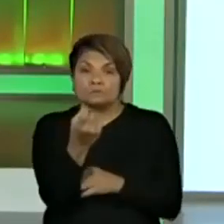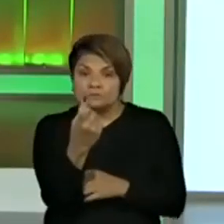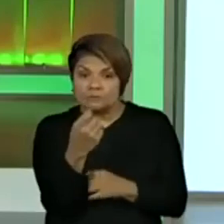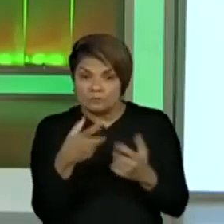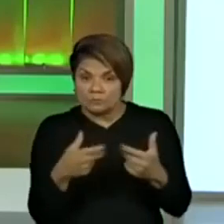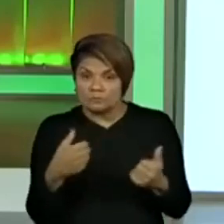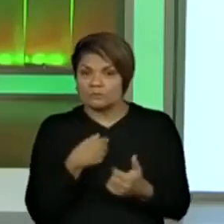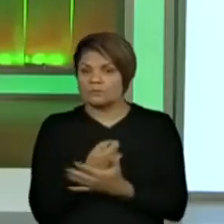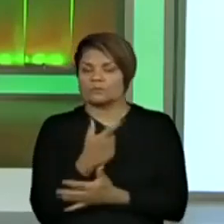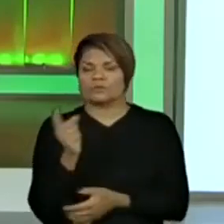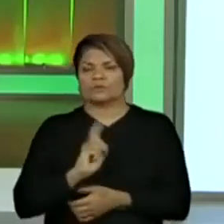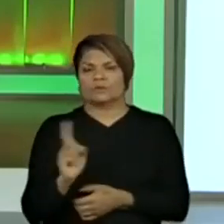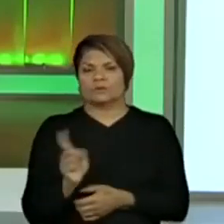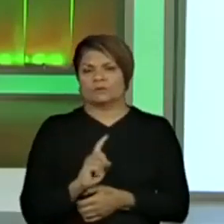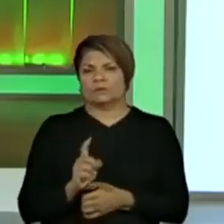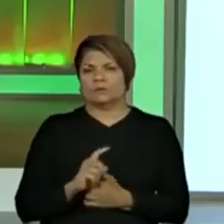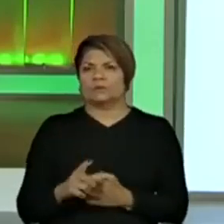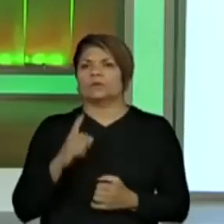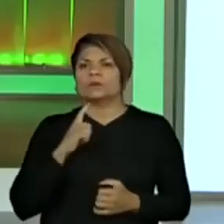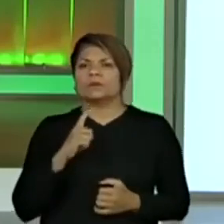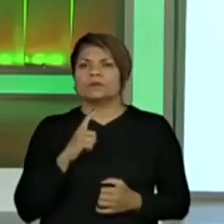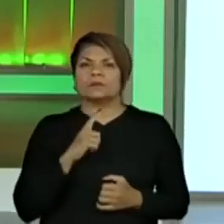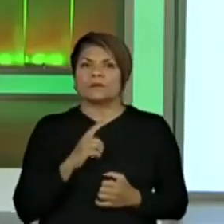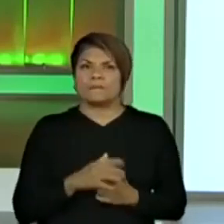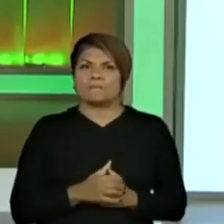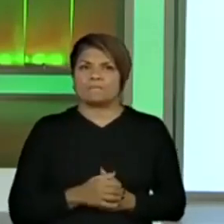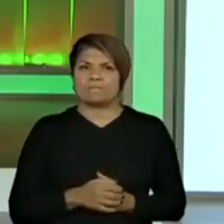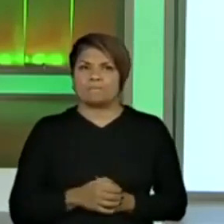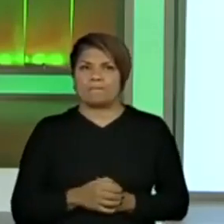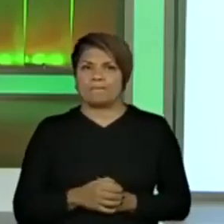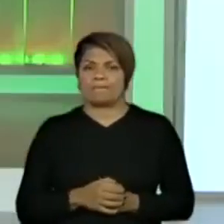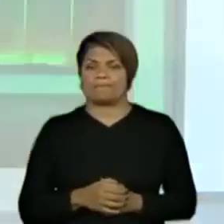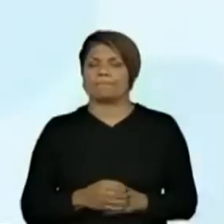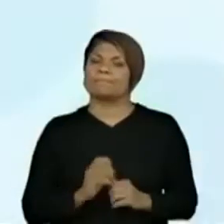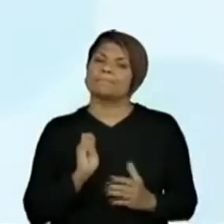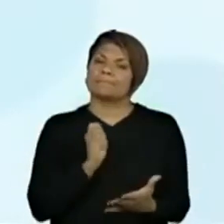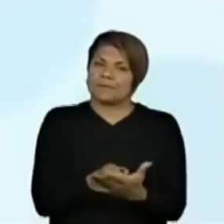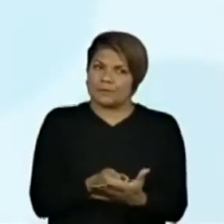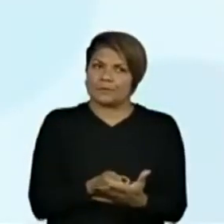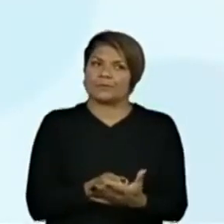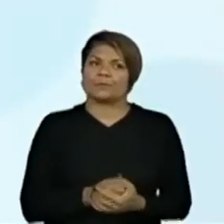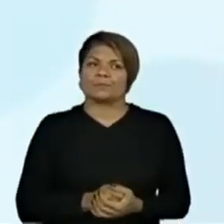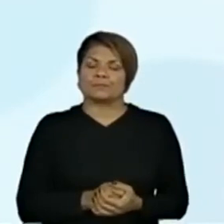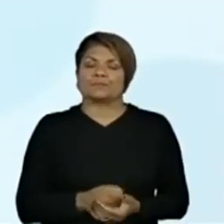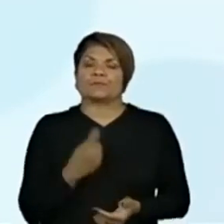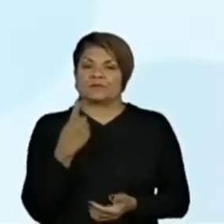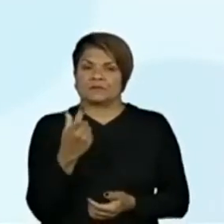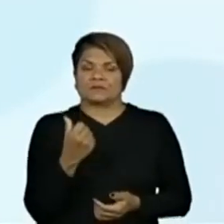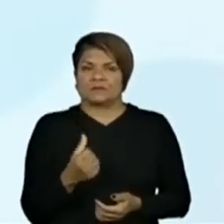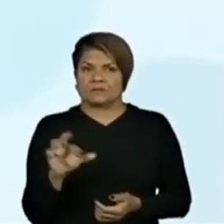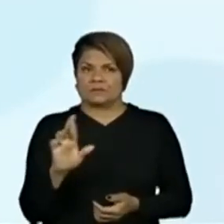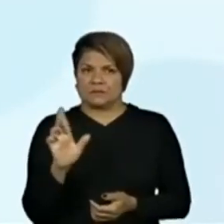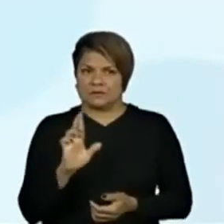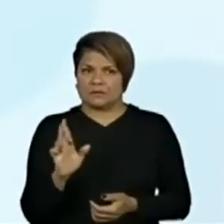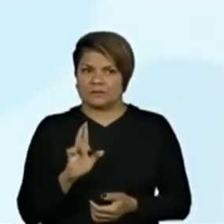Maçãs. Então, vamos fazer isso aqui também, vamos lá. Ele pagou, vamos lá, R$ 16